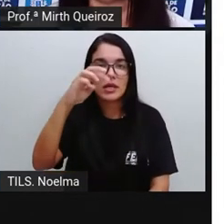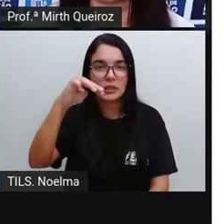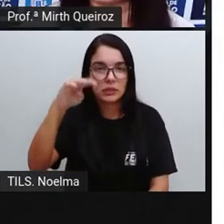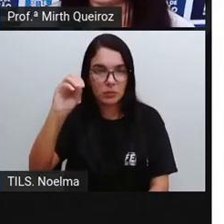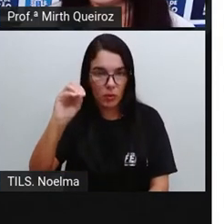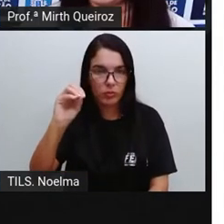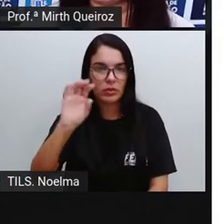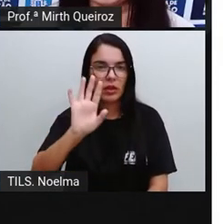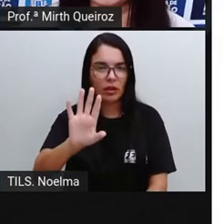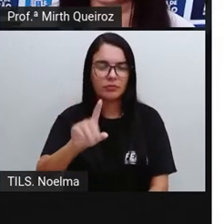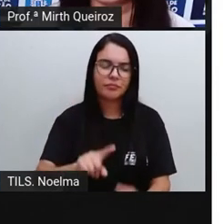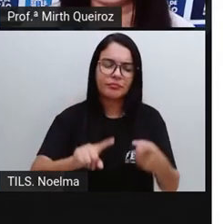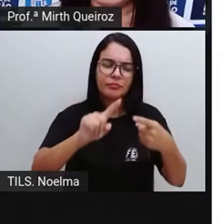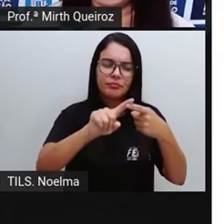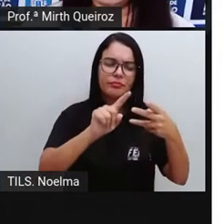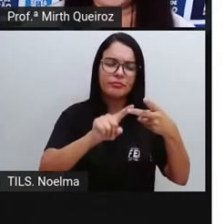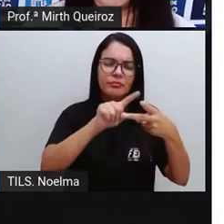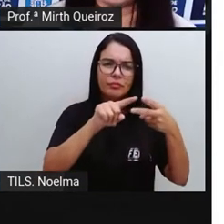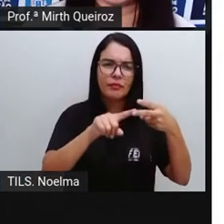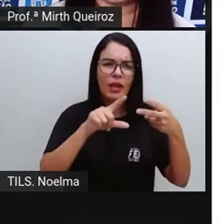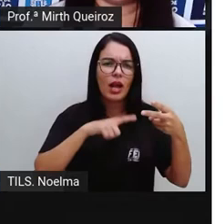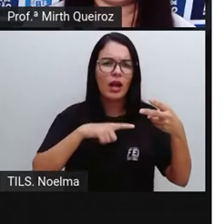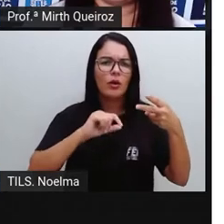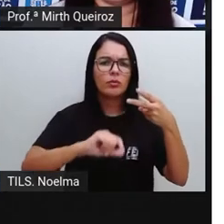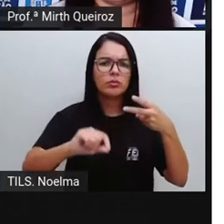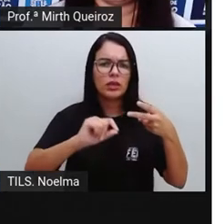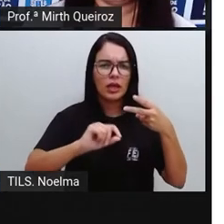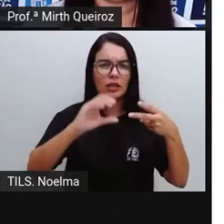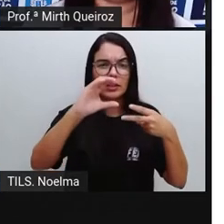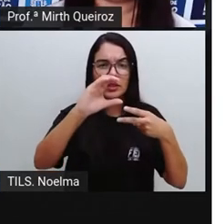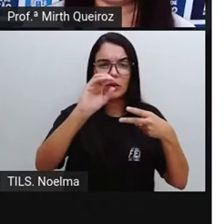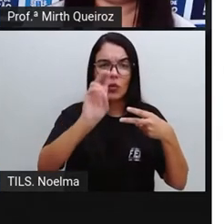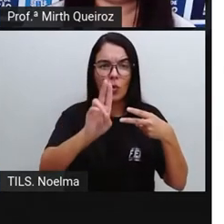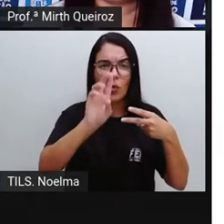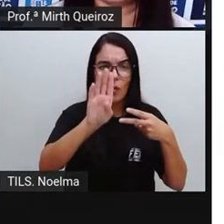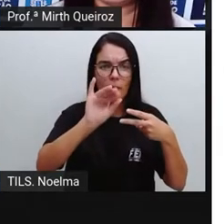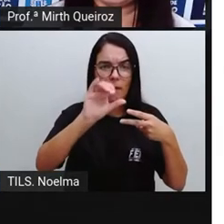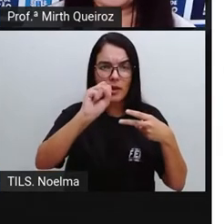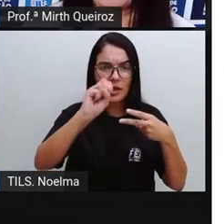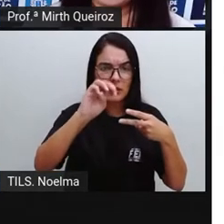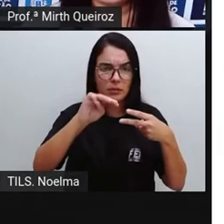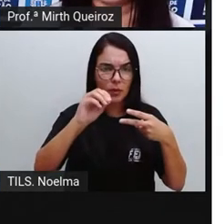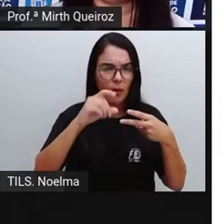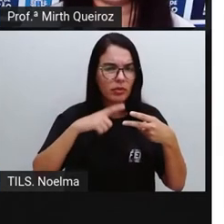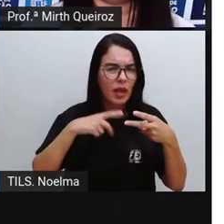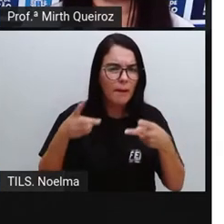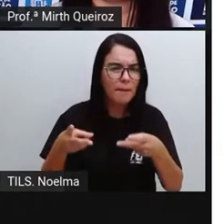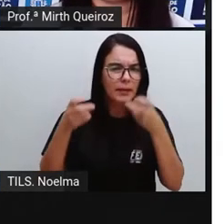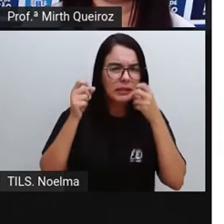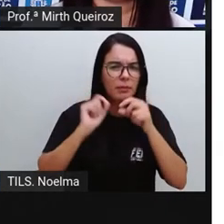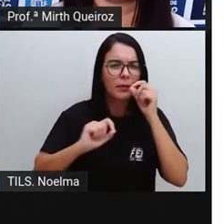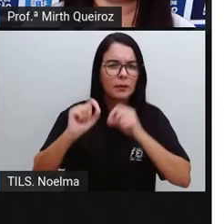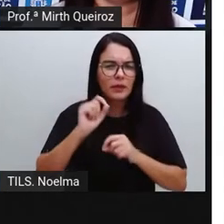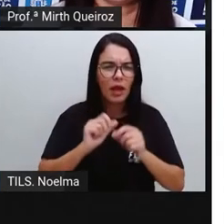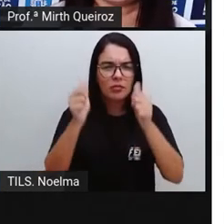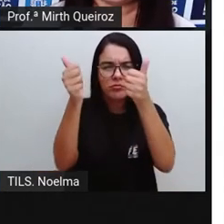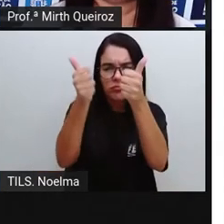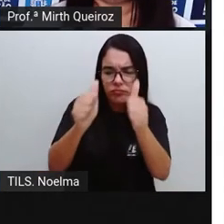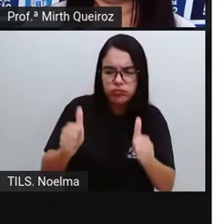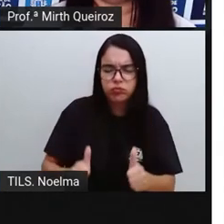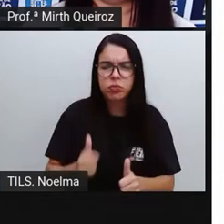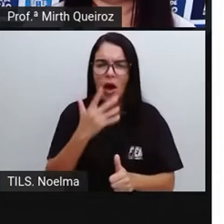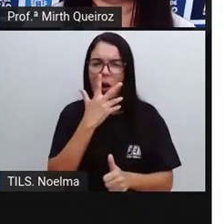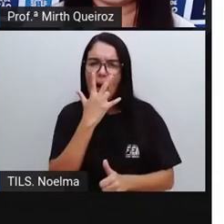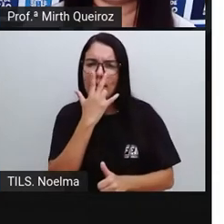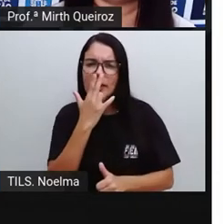ou animal, né? E da arte pop, a gente vai ver ali nas peças dele algo que se aproxima com a